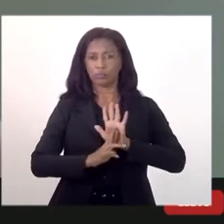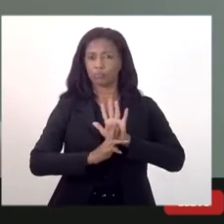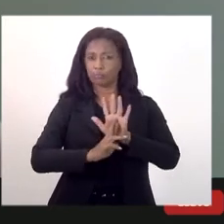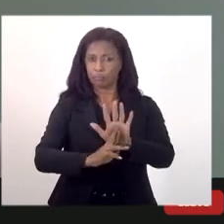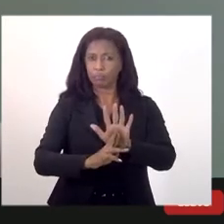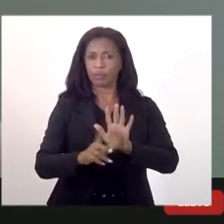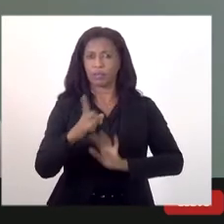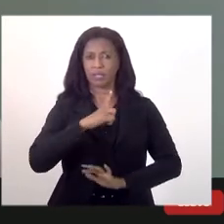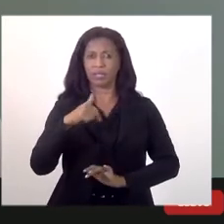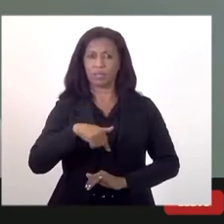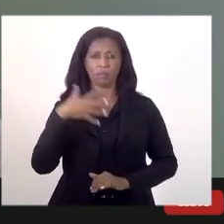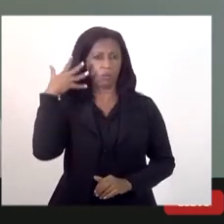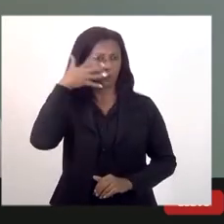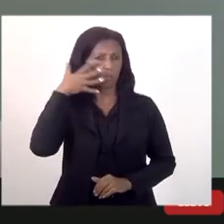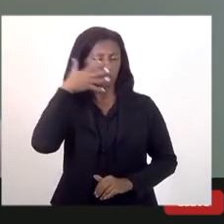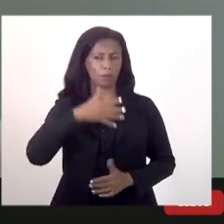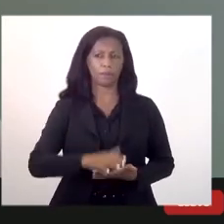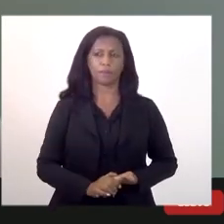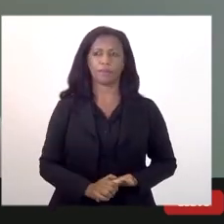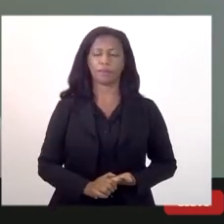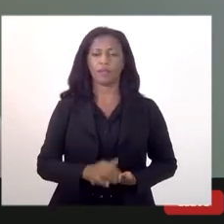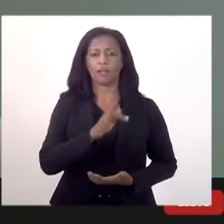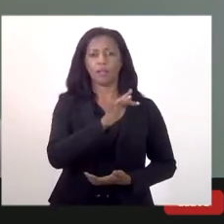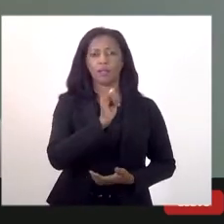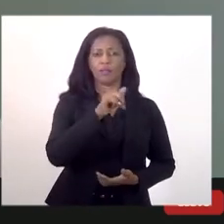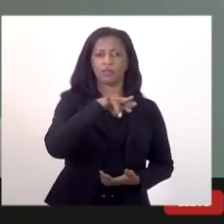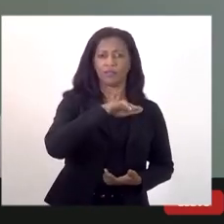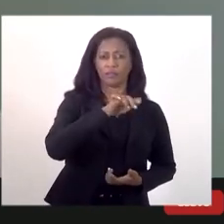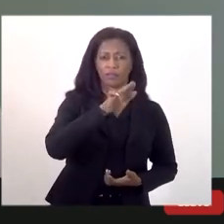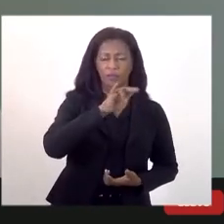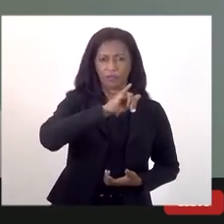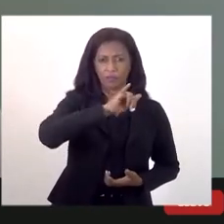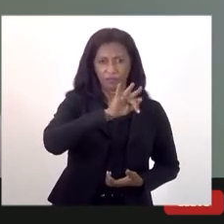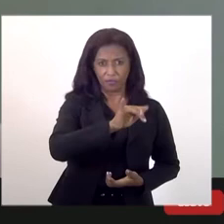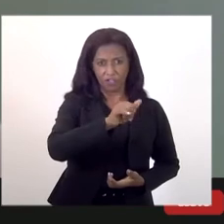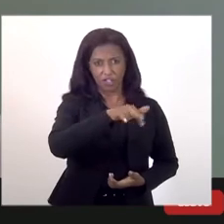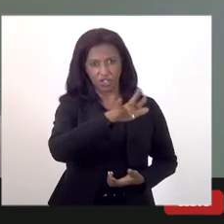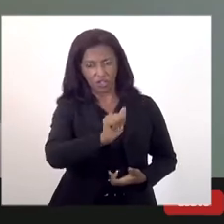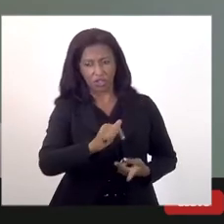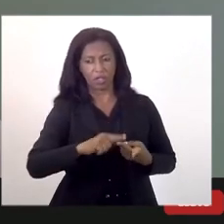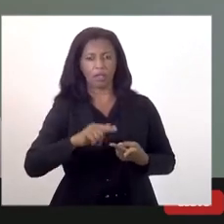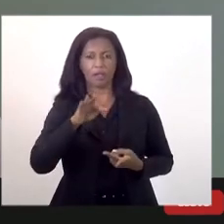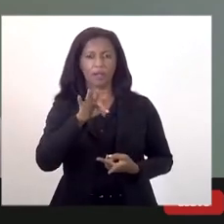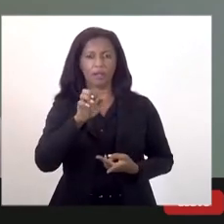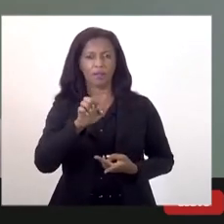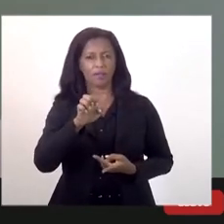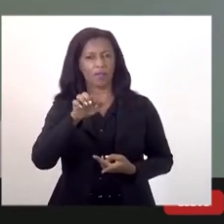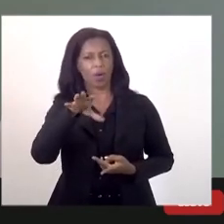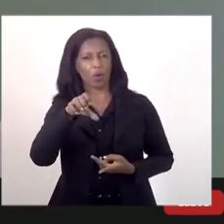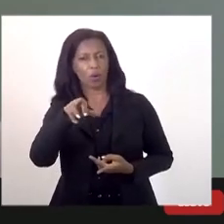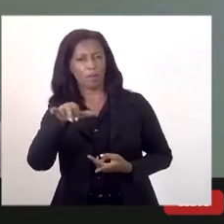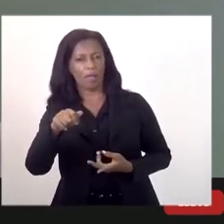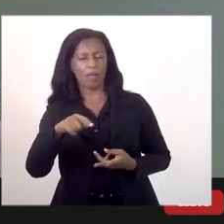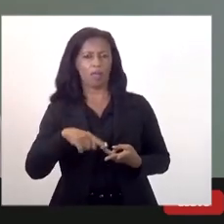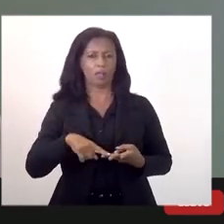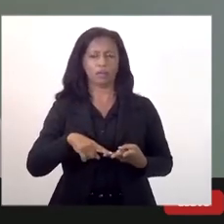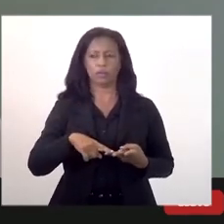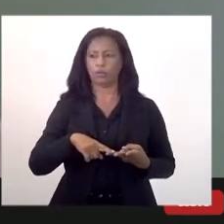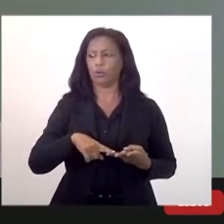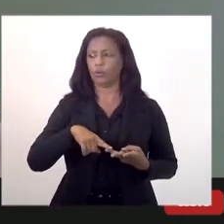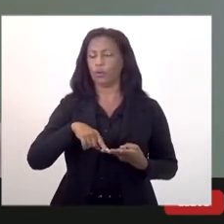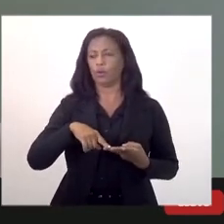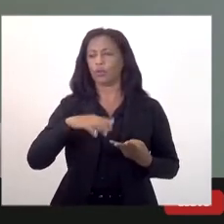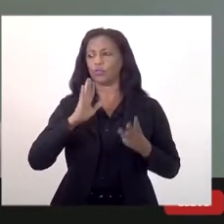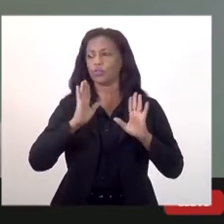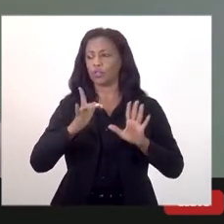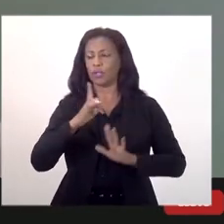no fórum, FETRANSCARGA, FIJAM, FECOMERCIO, Associação Comercial e outras, nós temos hoje, o senhor deve também